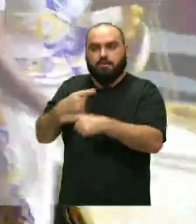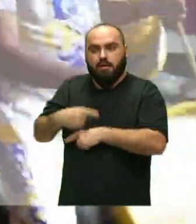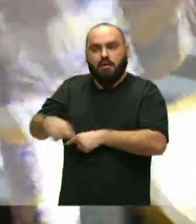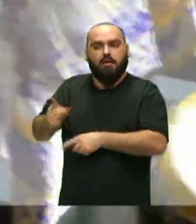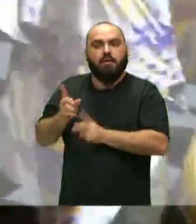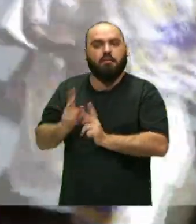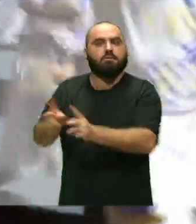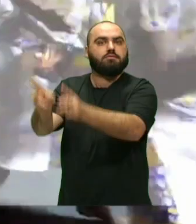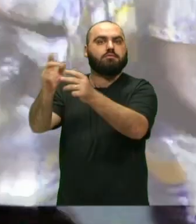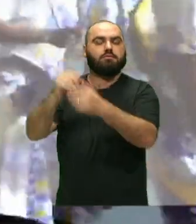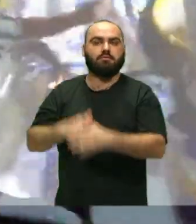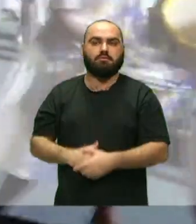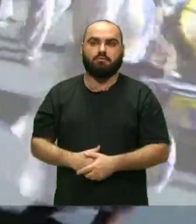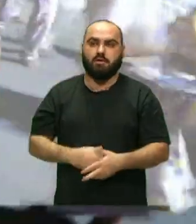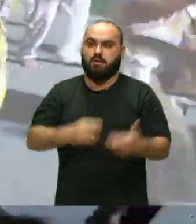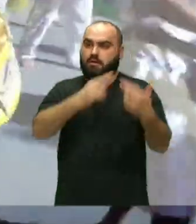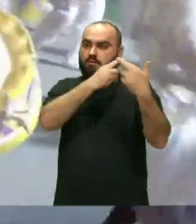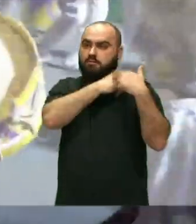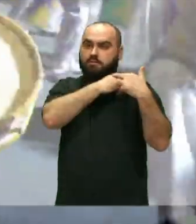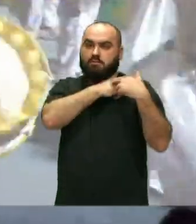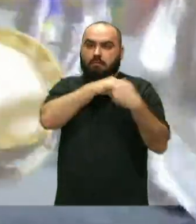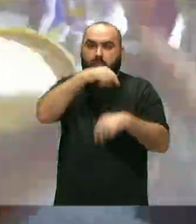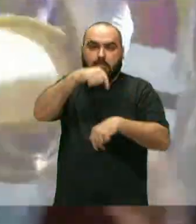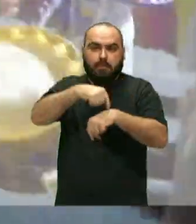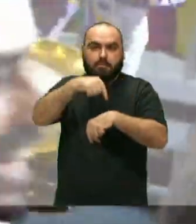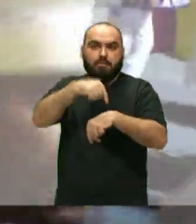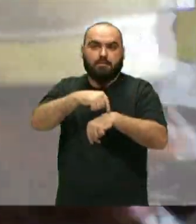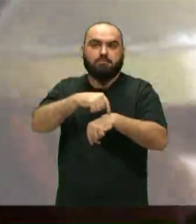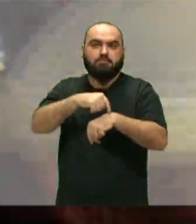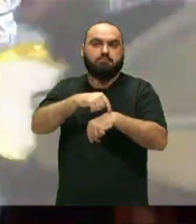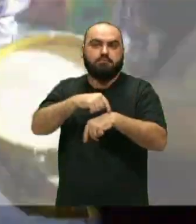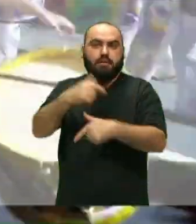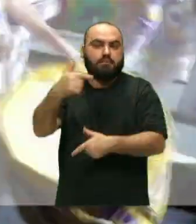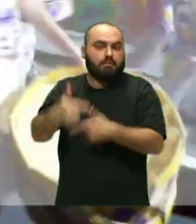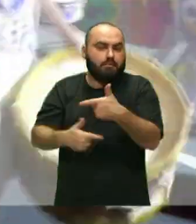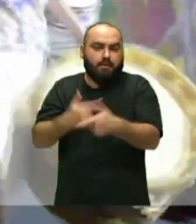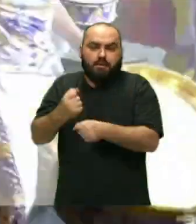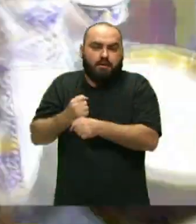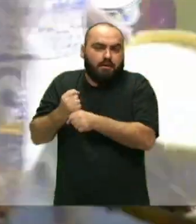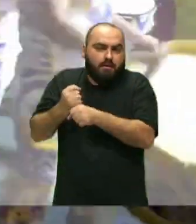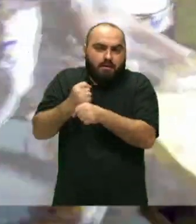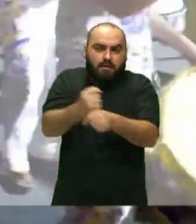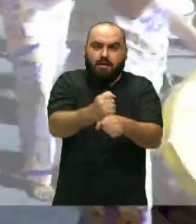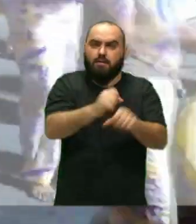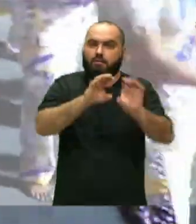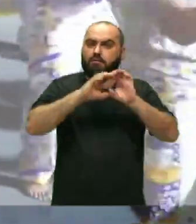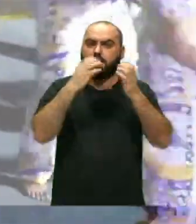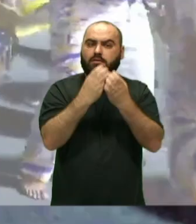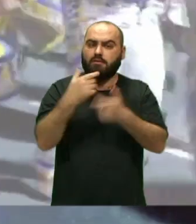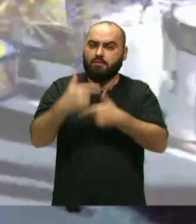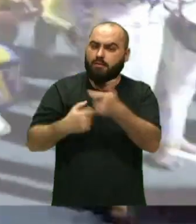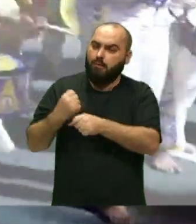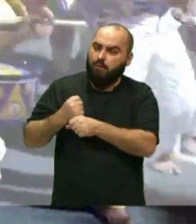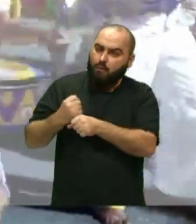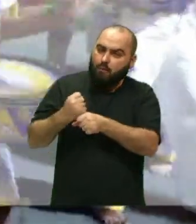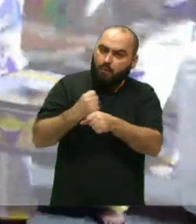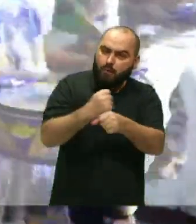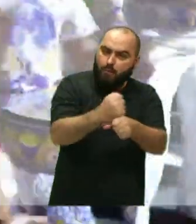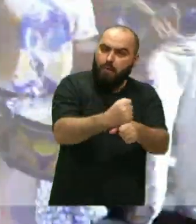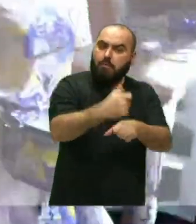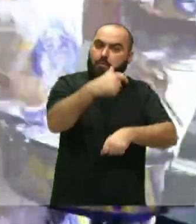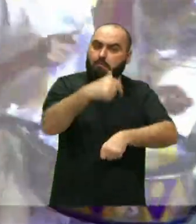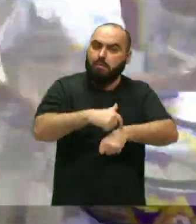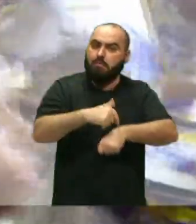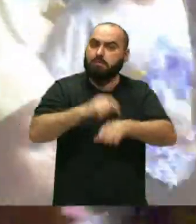a responsabilidade desse momento que a gente trabalha o ano todo toda a comunidade trabalha o ano todo pra esse momento